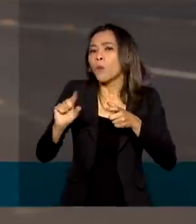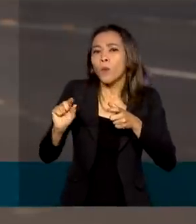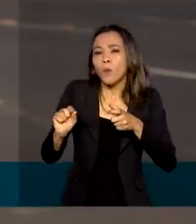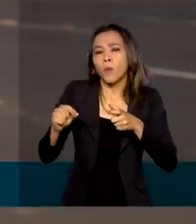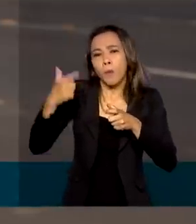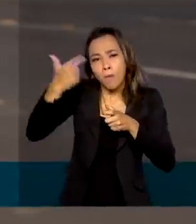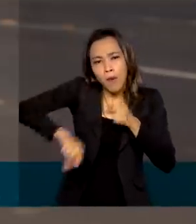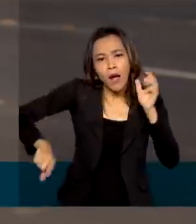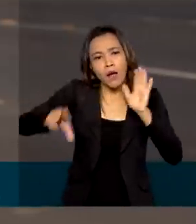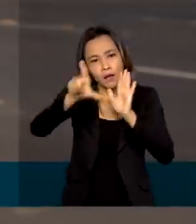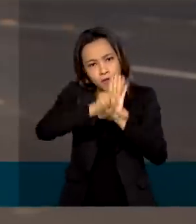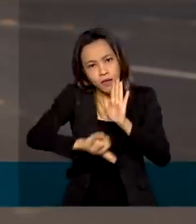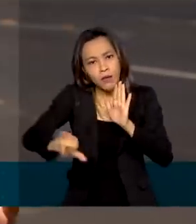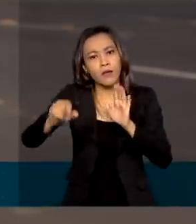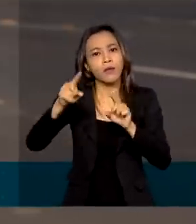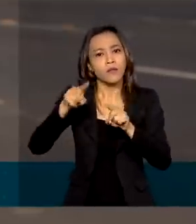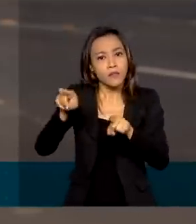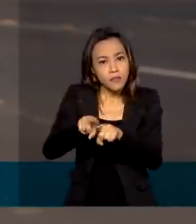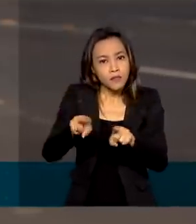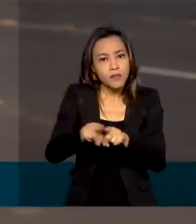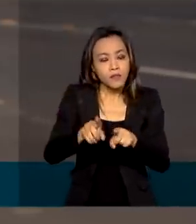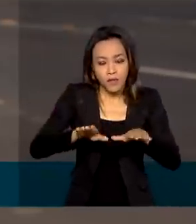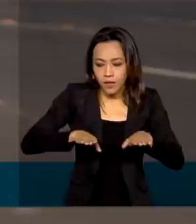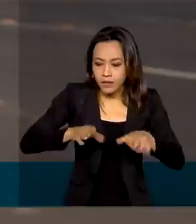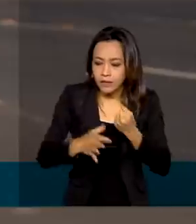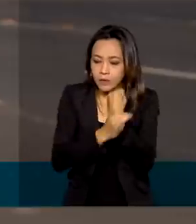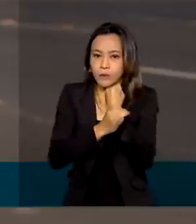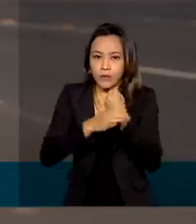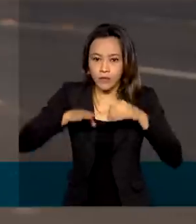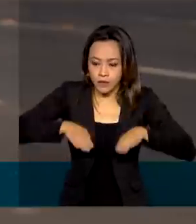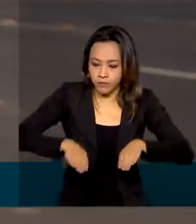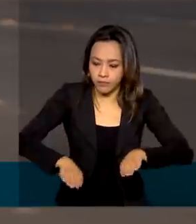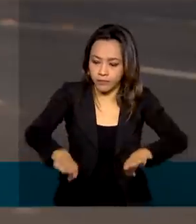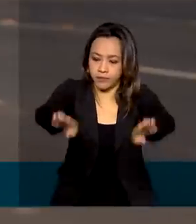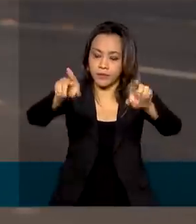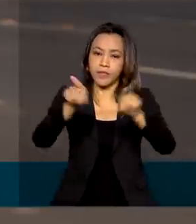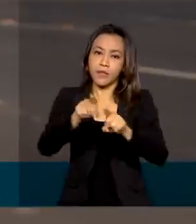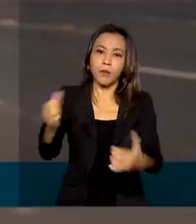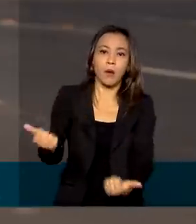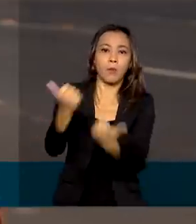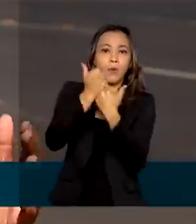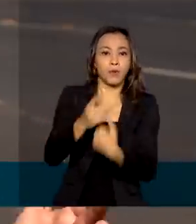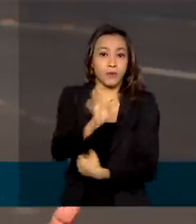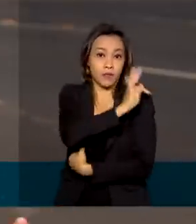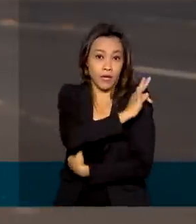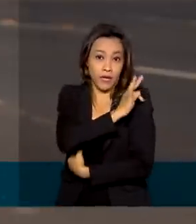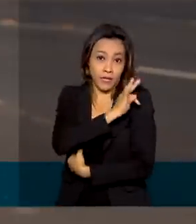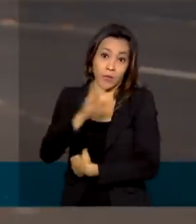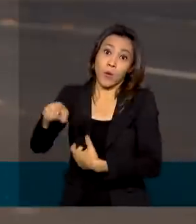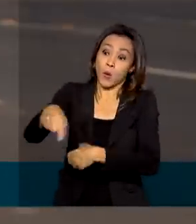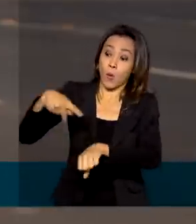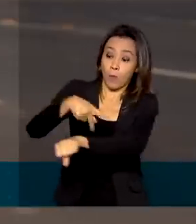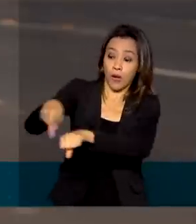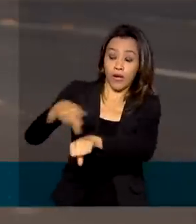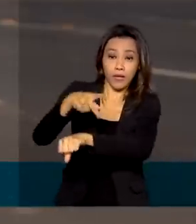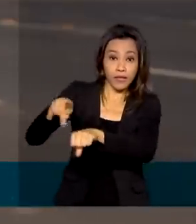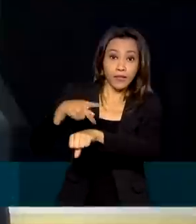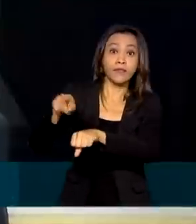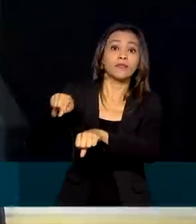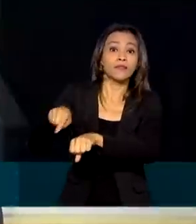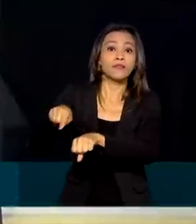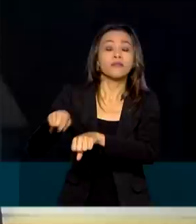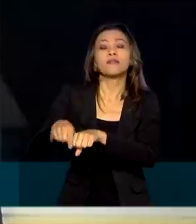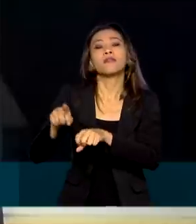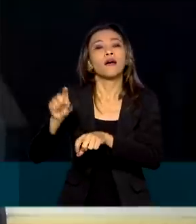normas de segurança na concessão de rodovias e uma cooperação técnica com a Embaixada da Suécia, país modelo em trânsito seguro.